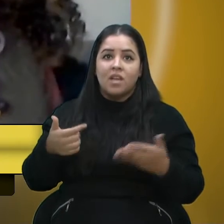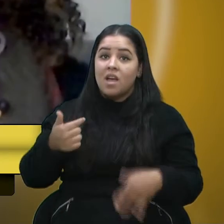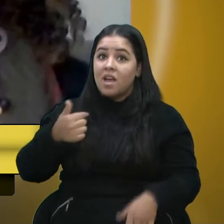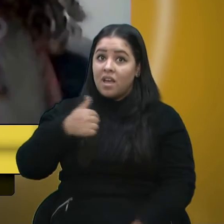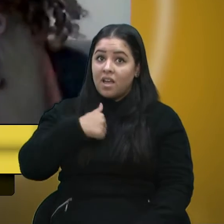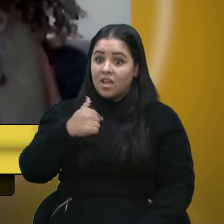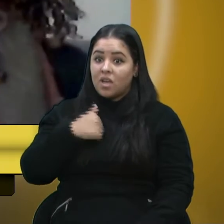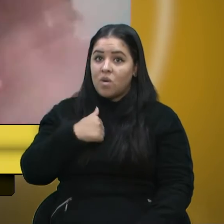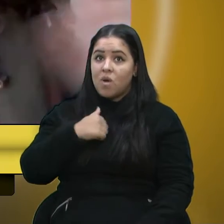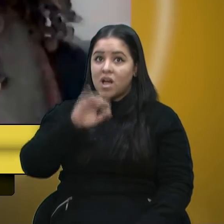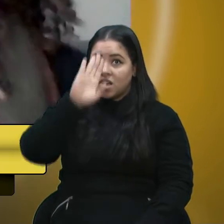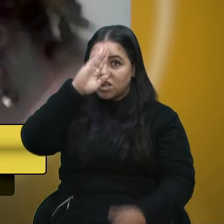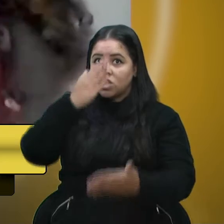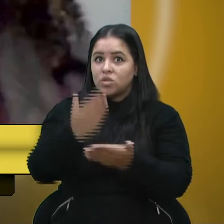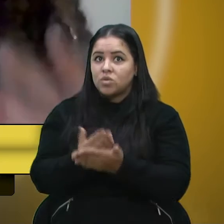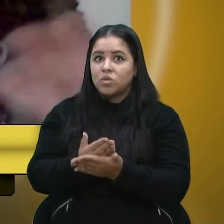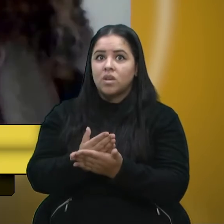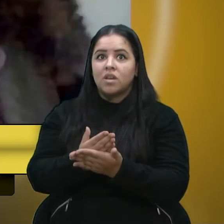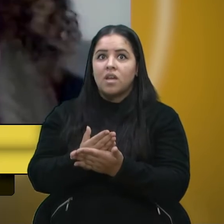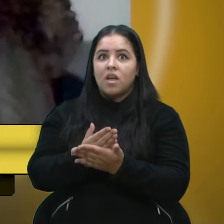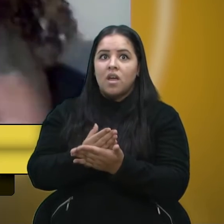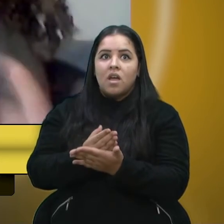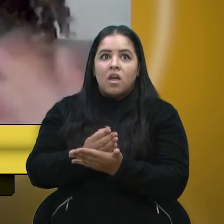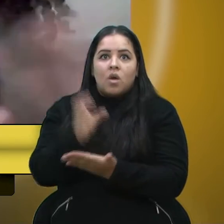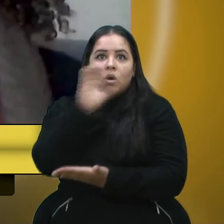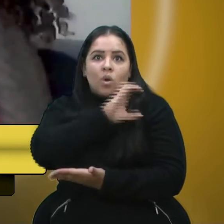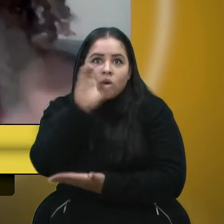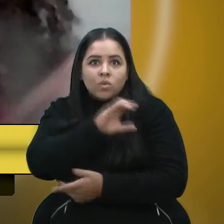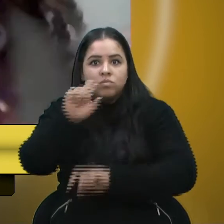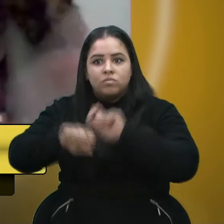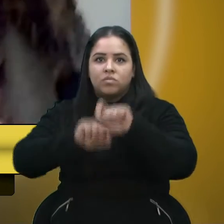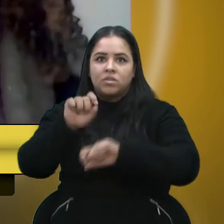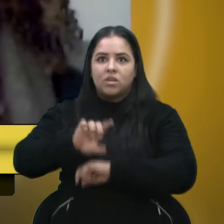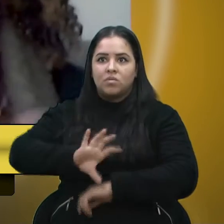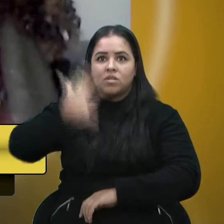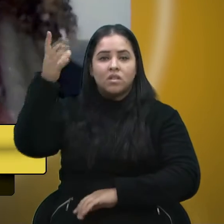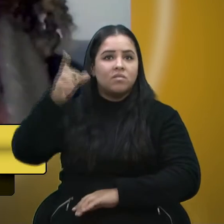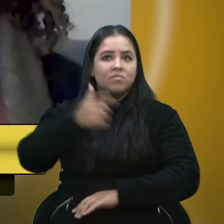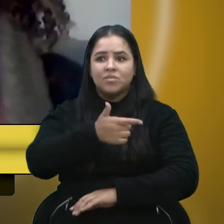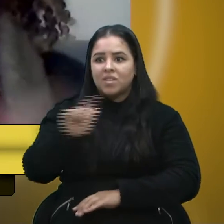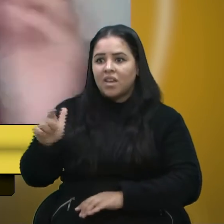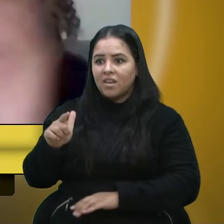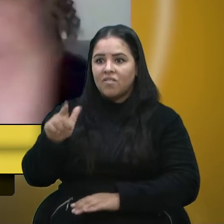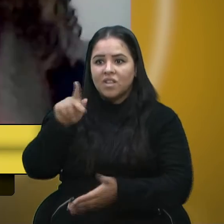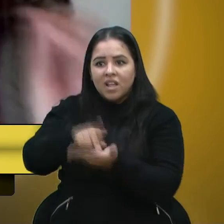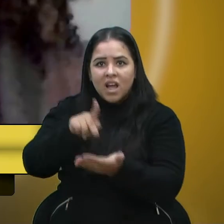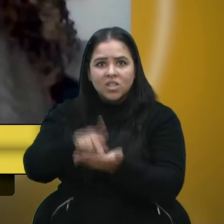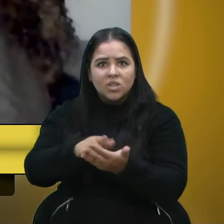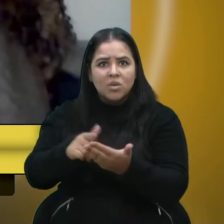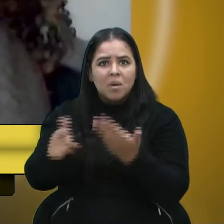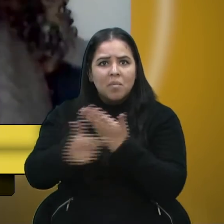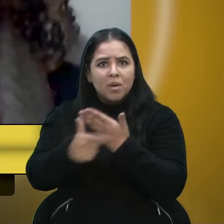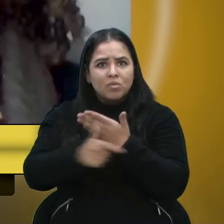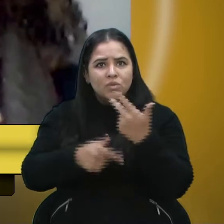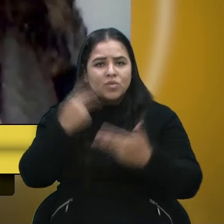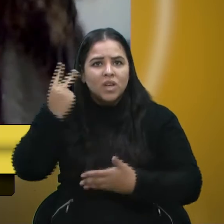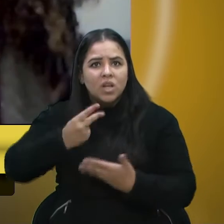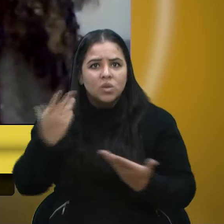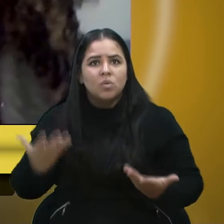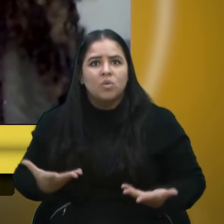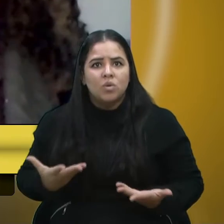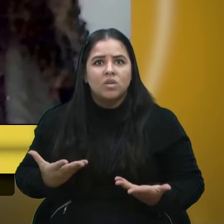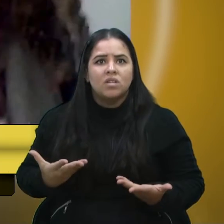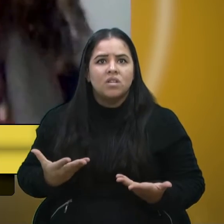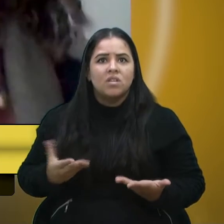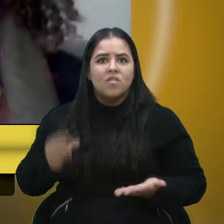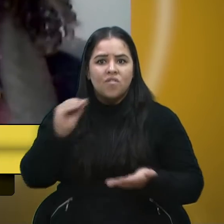pensar que as pessoas estão desacreditadas do papel dos vereadores, desacreditadas do papel da prefeitura pela falta de diálogo da gestão do governo